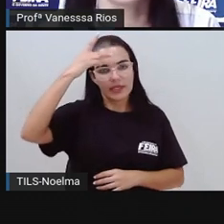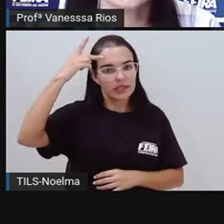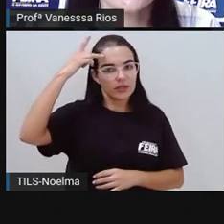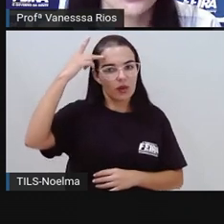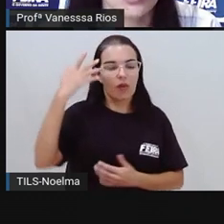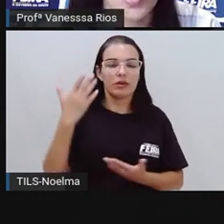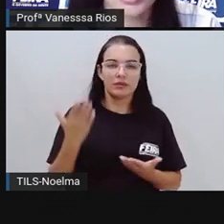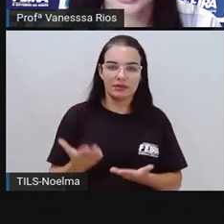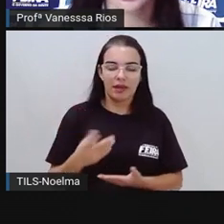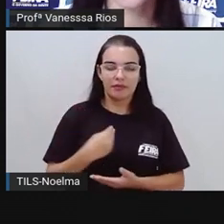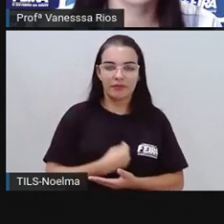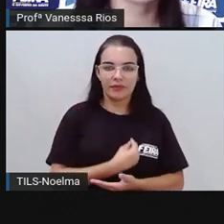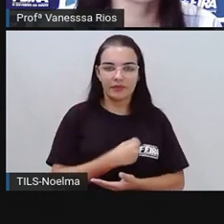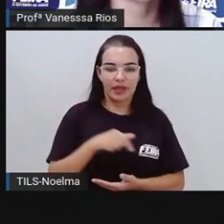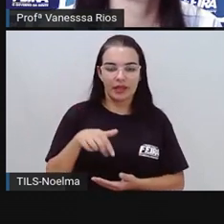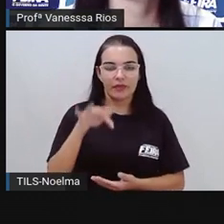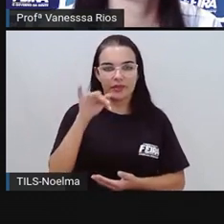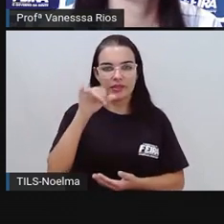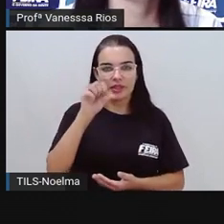pessoas.